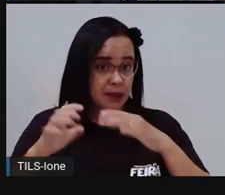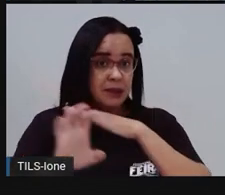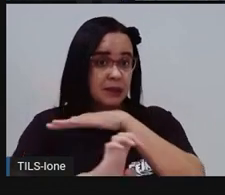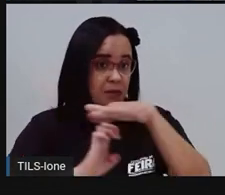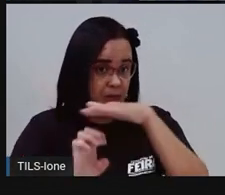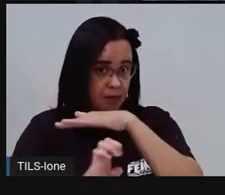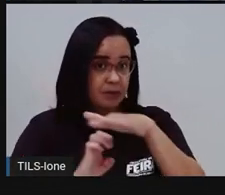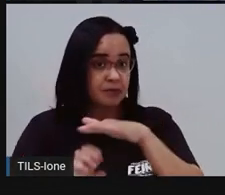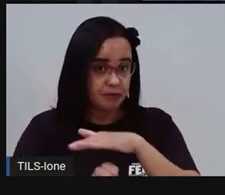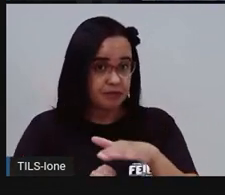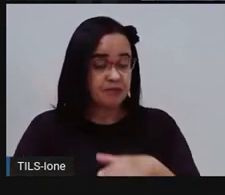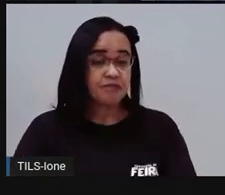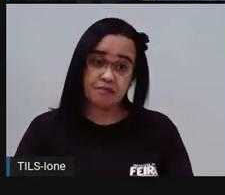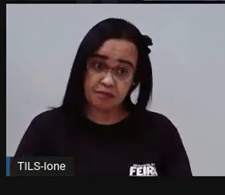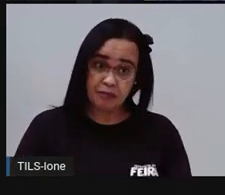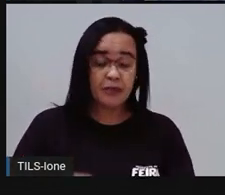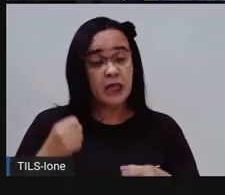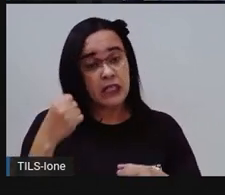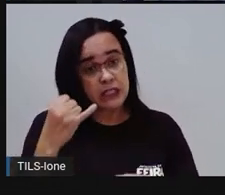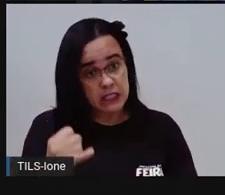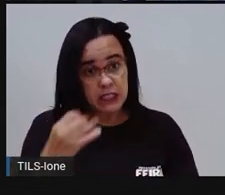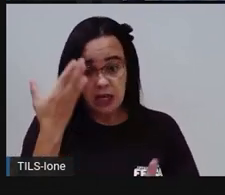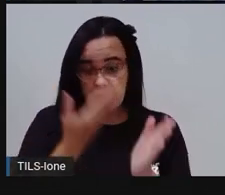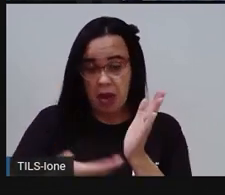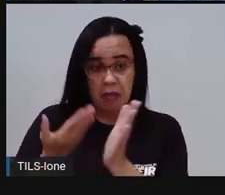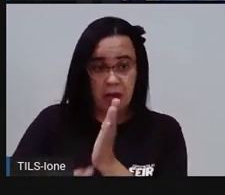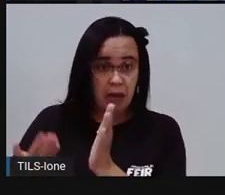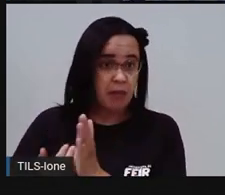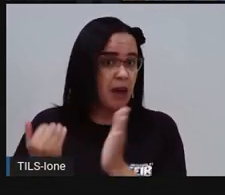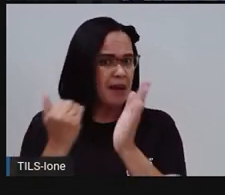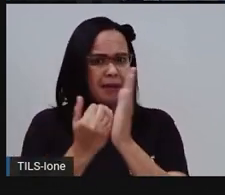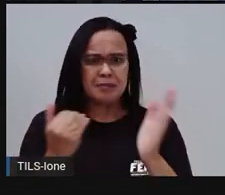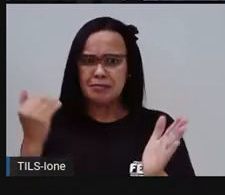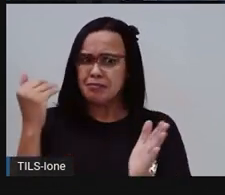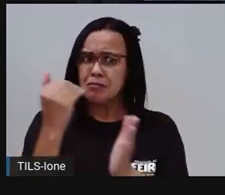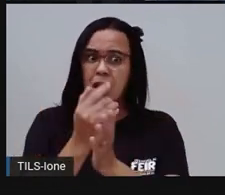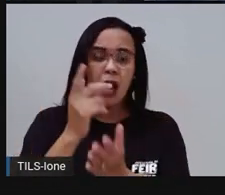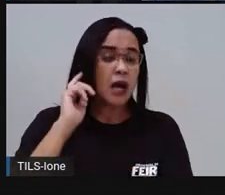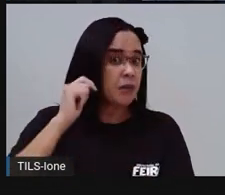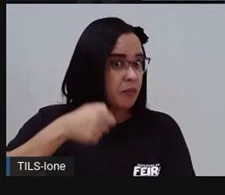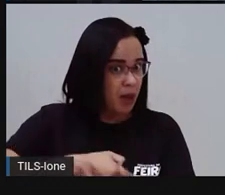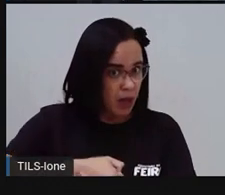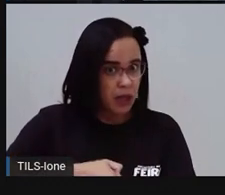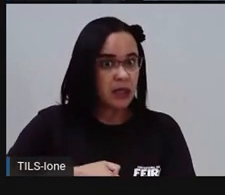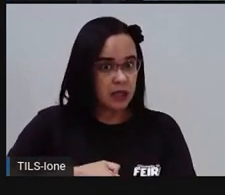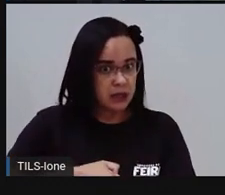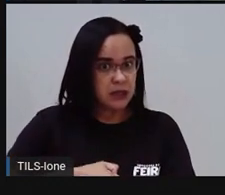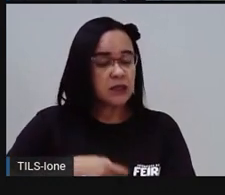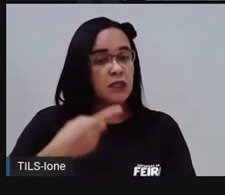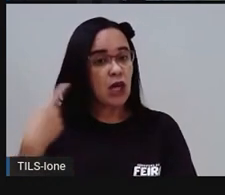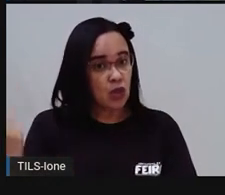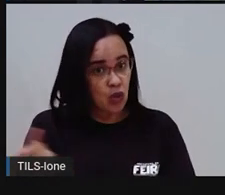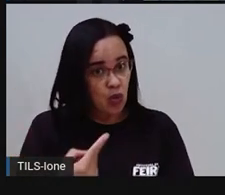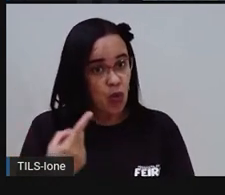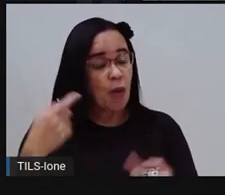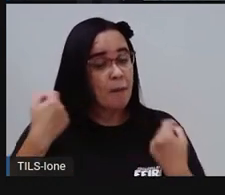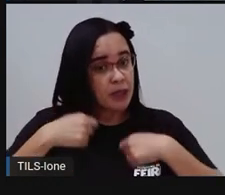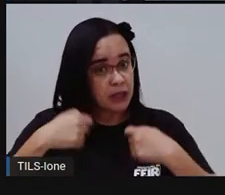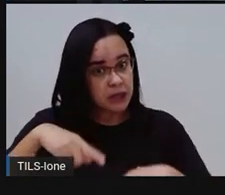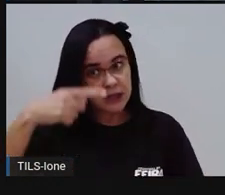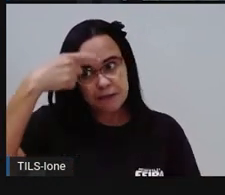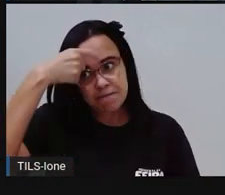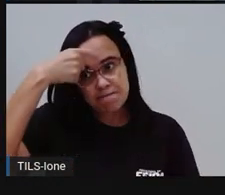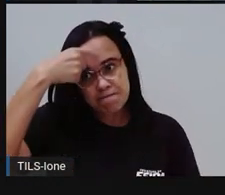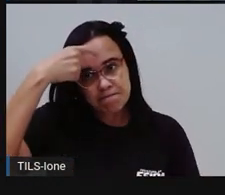mais a gente paga para essa empresa, tá certo? Então, a gente tem que ter essa consciência de economizar a água, tá certo?